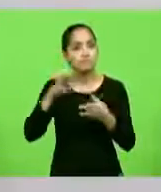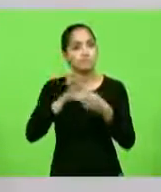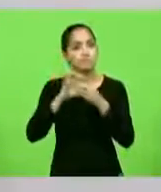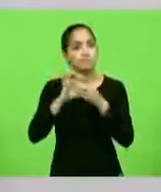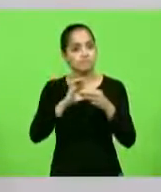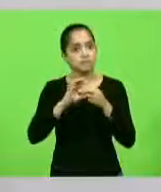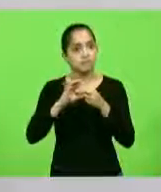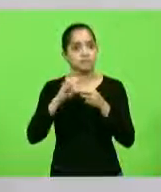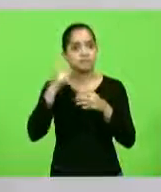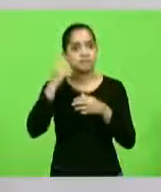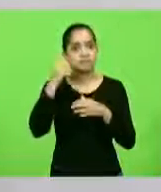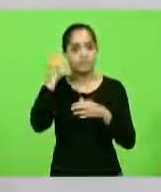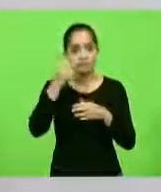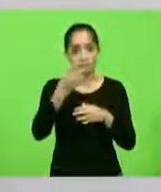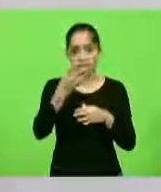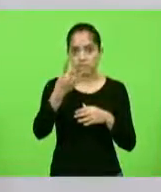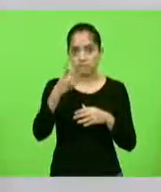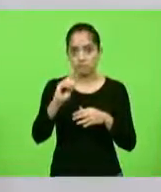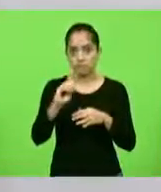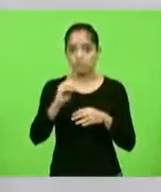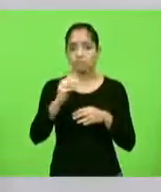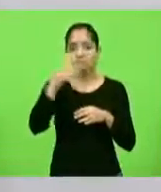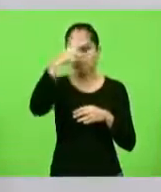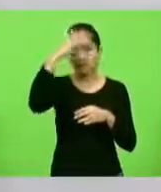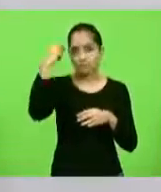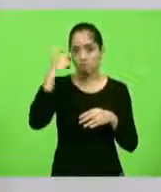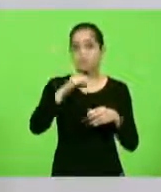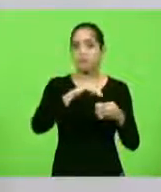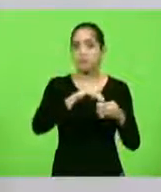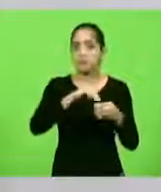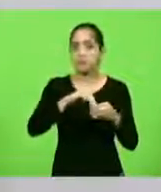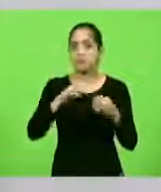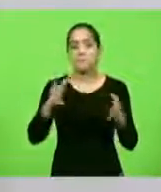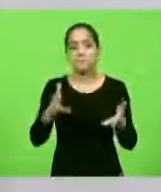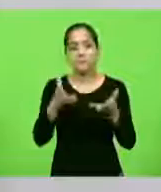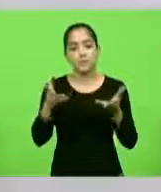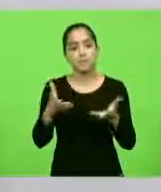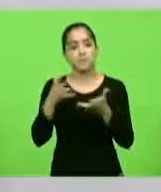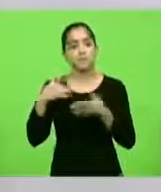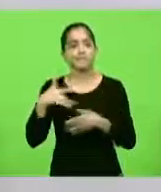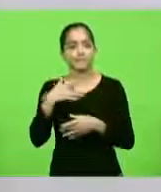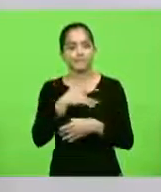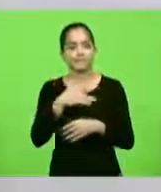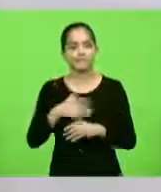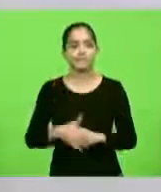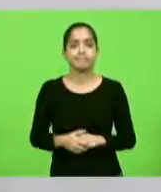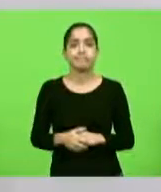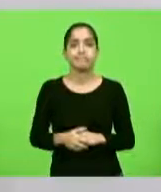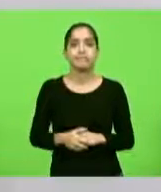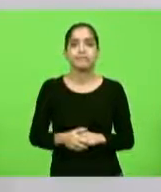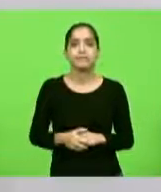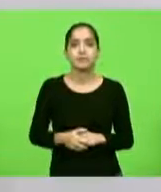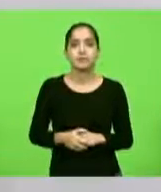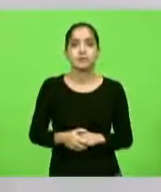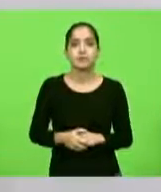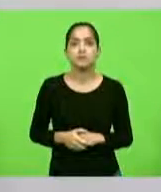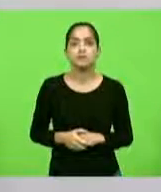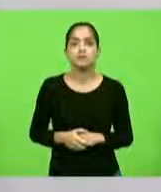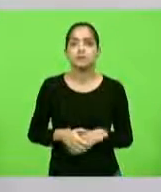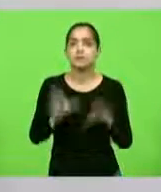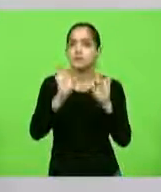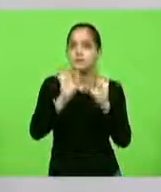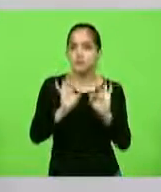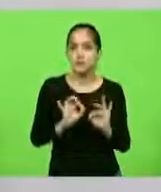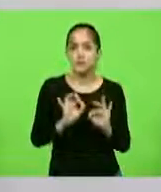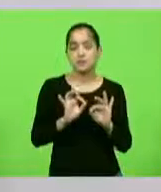parlamentares em suas regiões com os prefeitos municipais, que a gente promova mais saúde na vida das pessoas. Tenho certeza que se